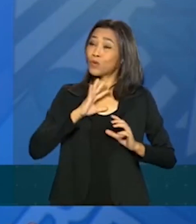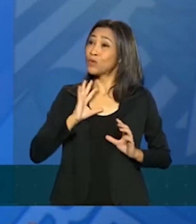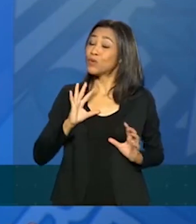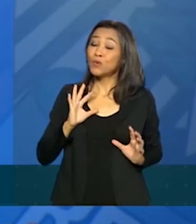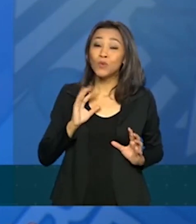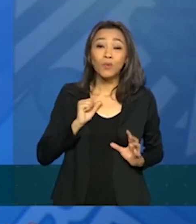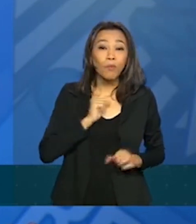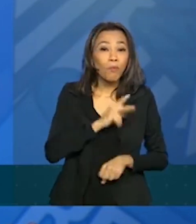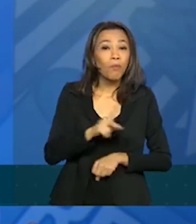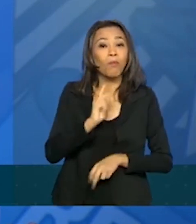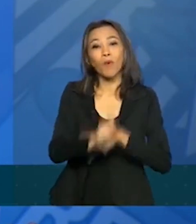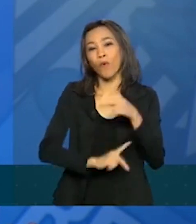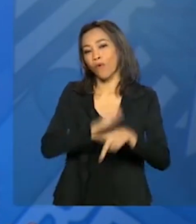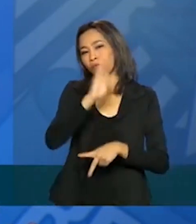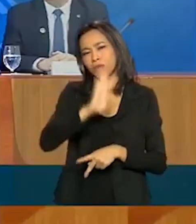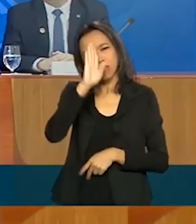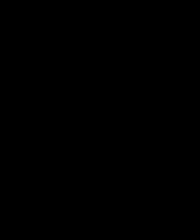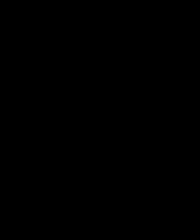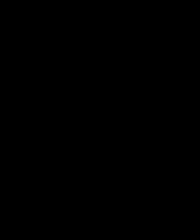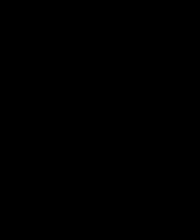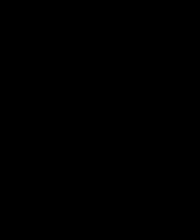especial, dos mais carentes. Muito obrigado.